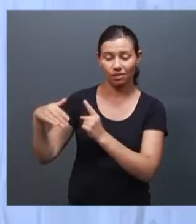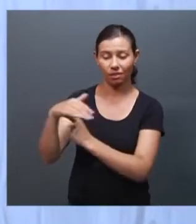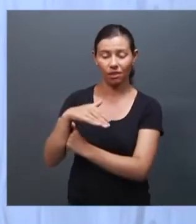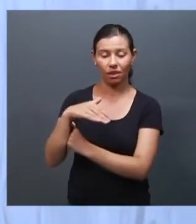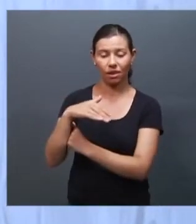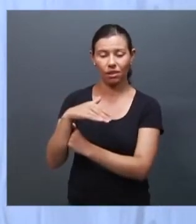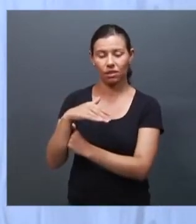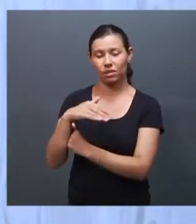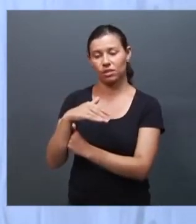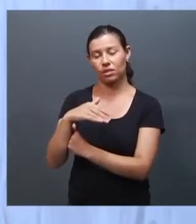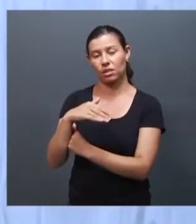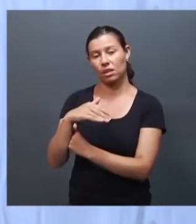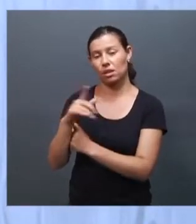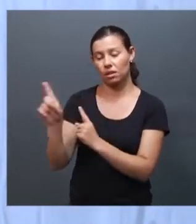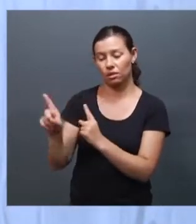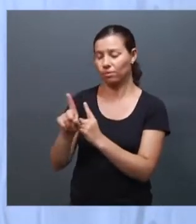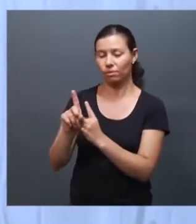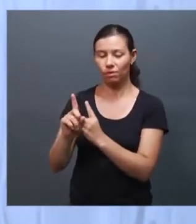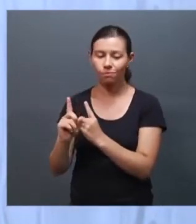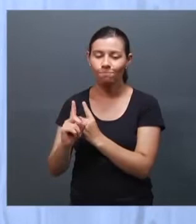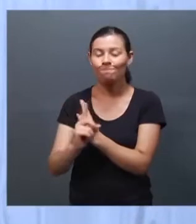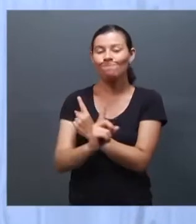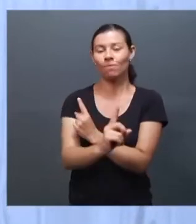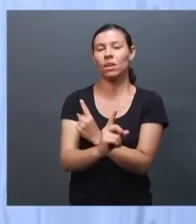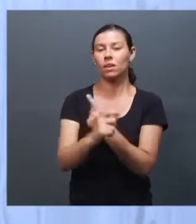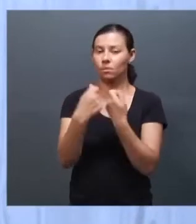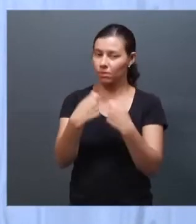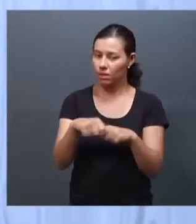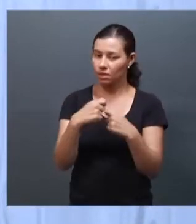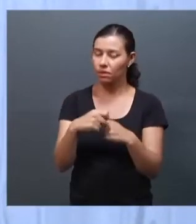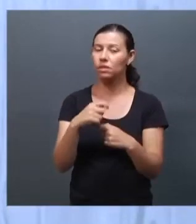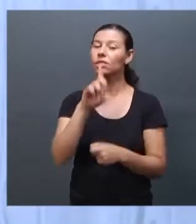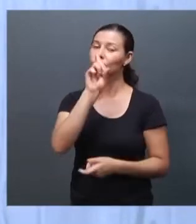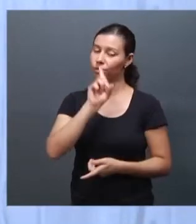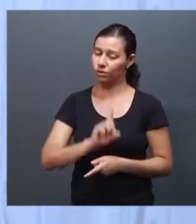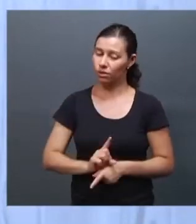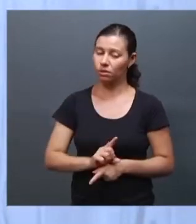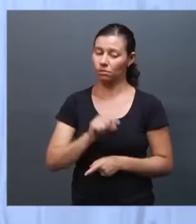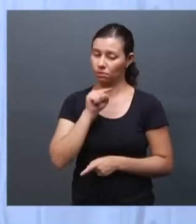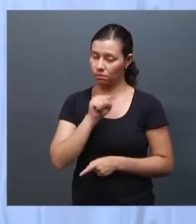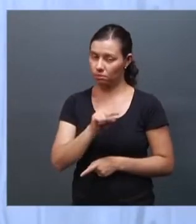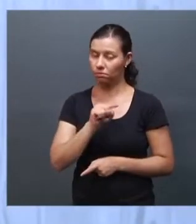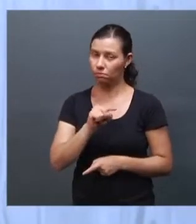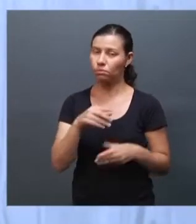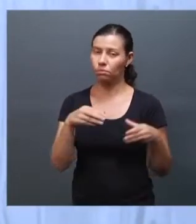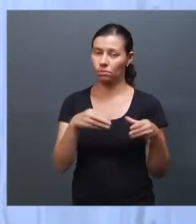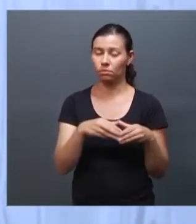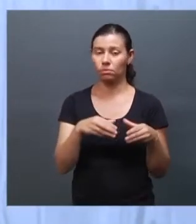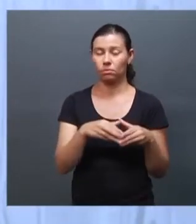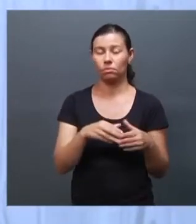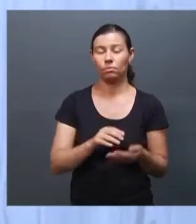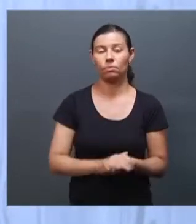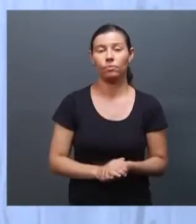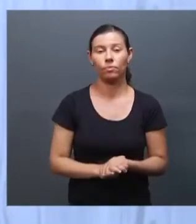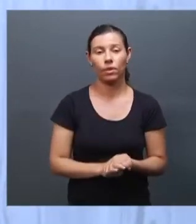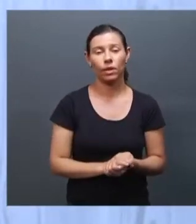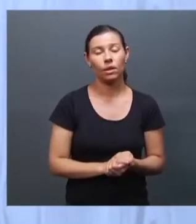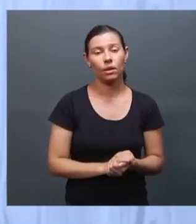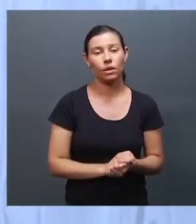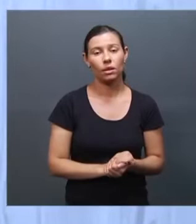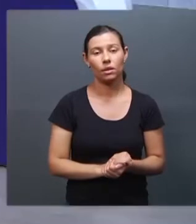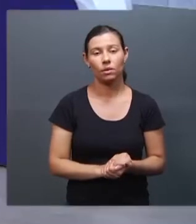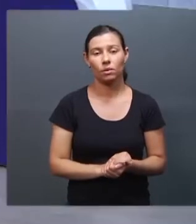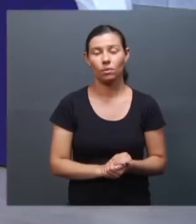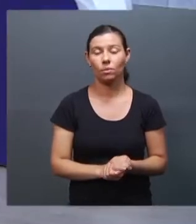seja então ele cumpre esse papel ele vem cumprindo com alguma excelência assim na minha opinião